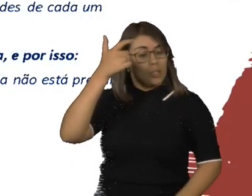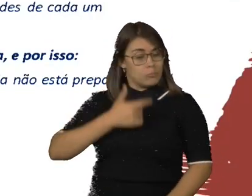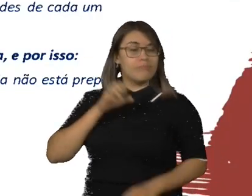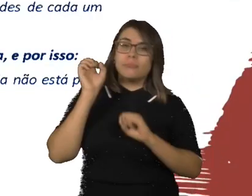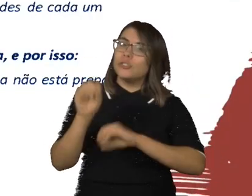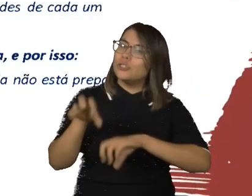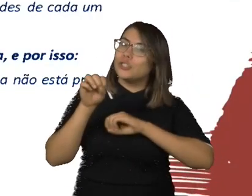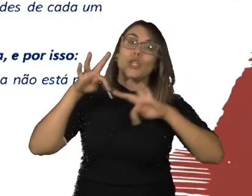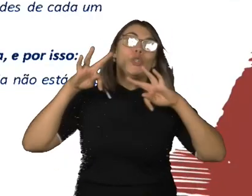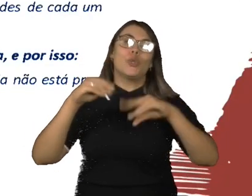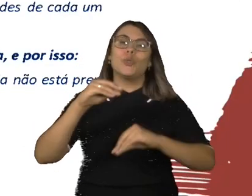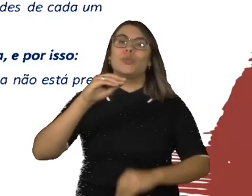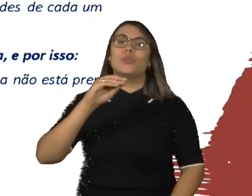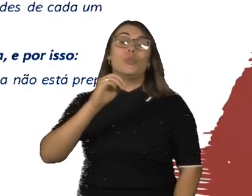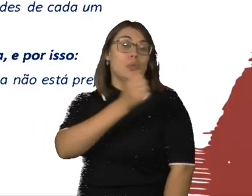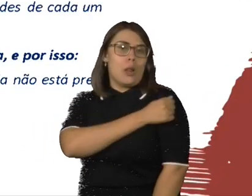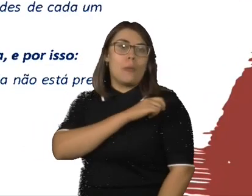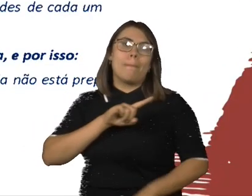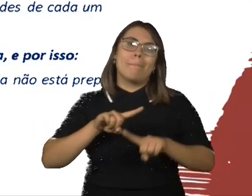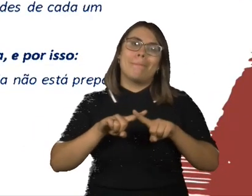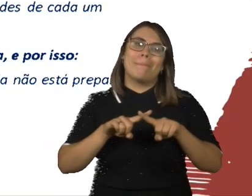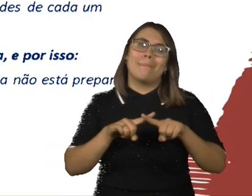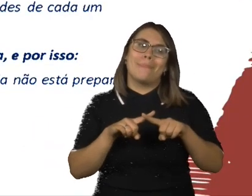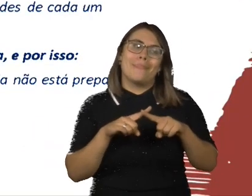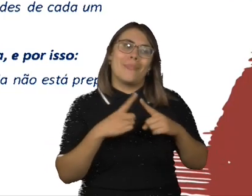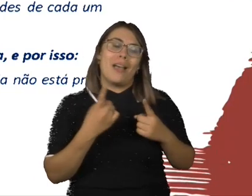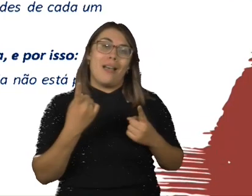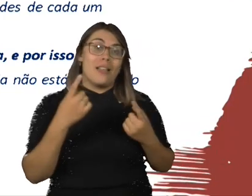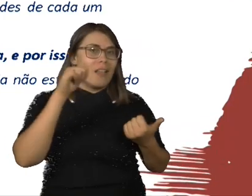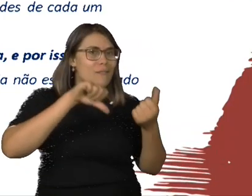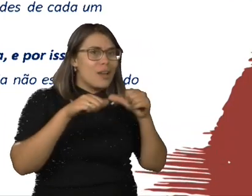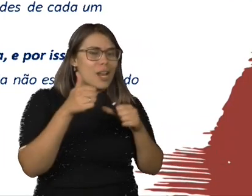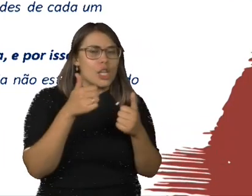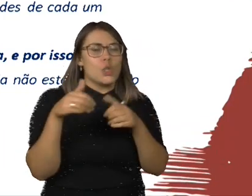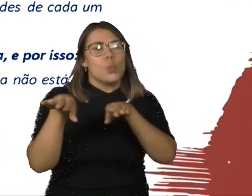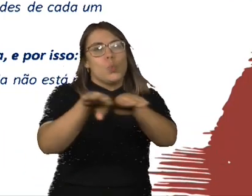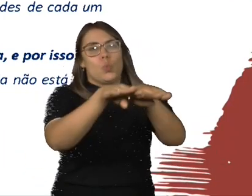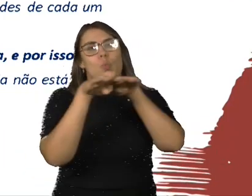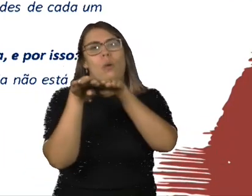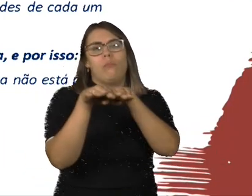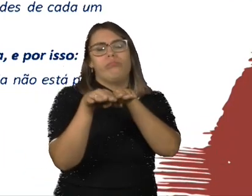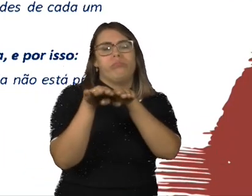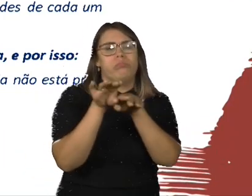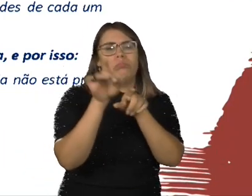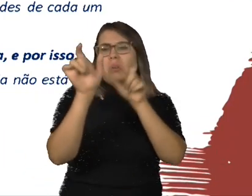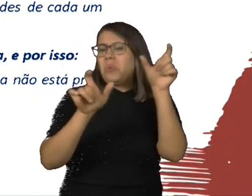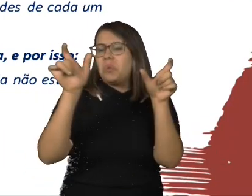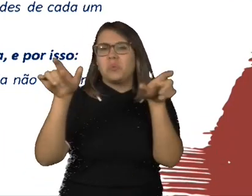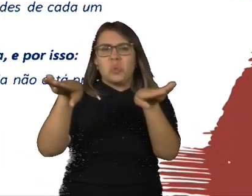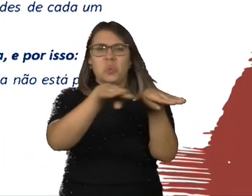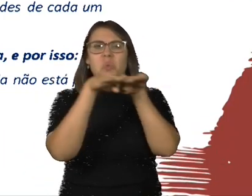todos os alunos, mas avalio da mesma forma, sem respeitar as individualidades de cada um.